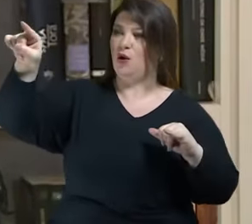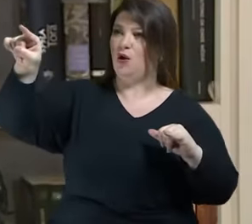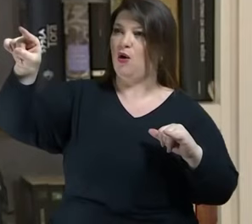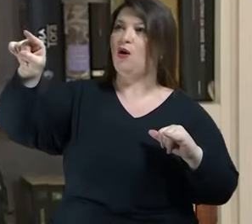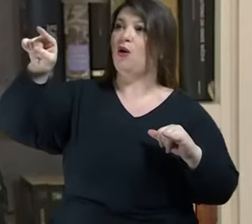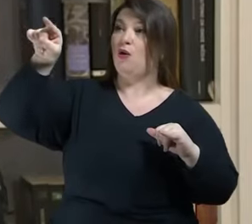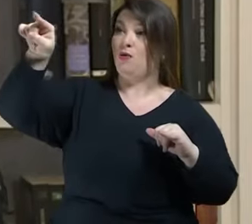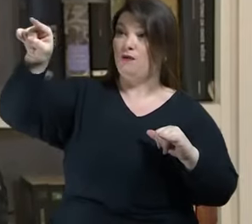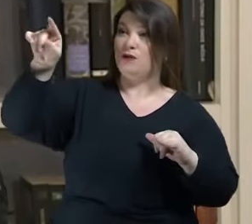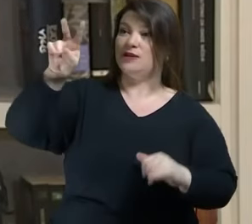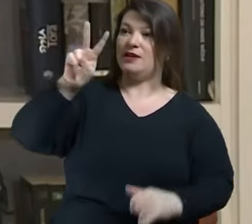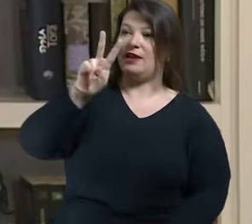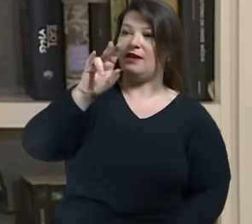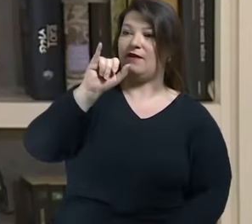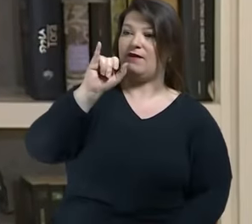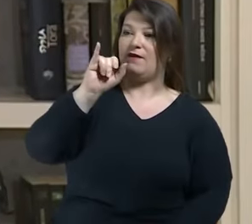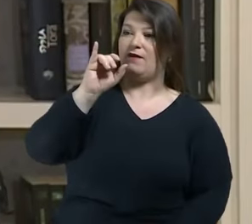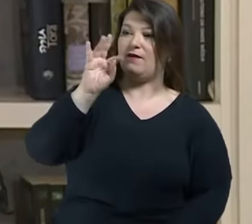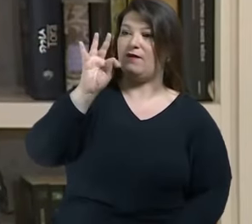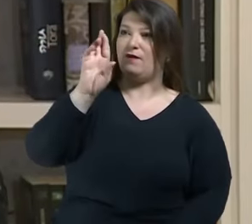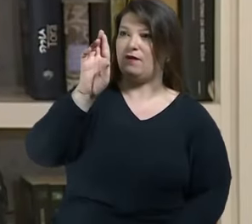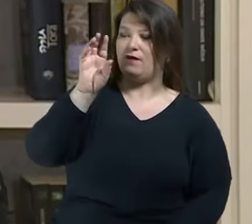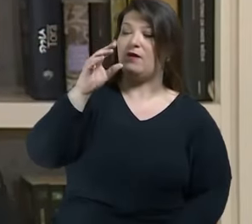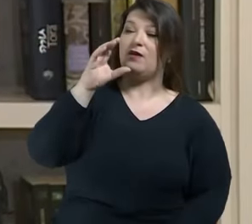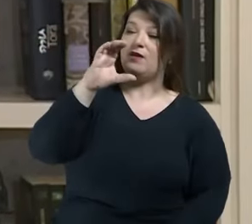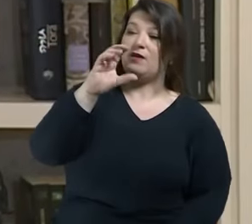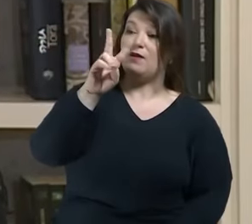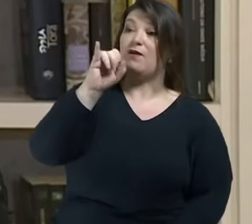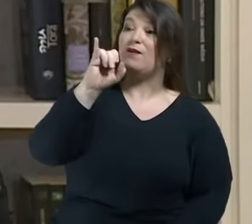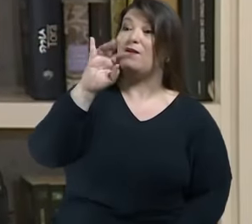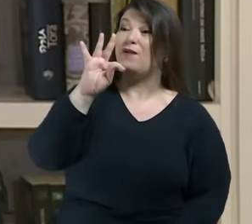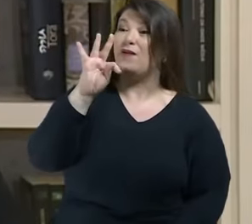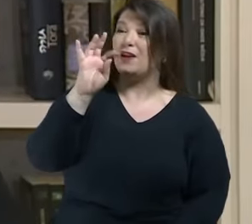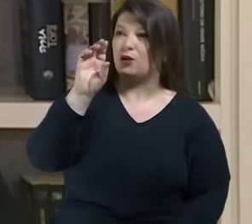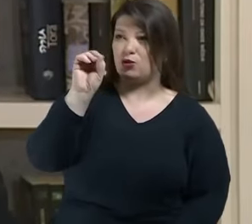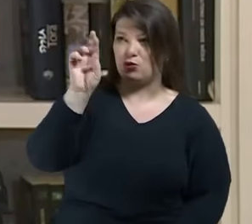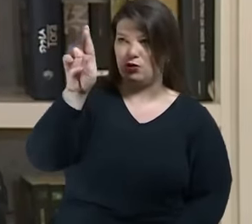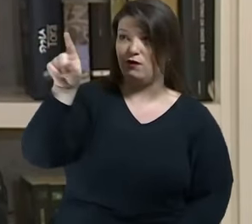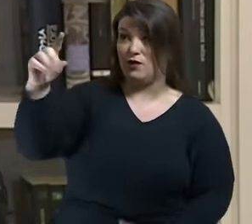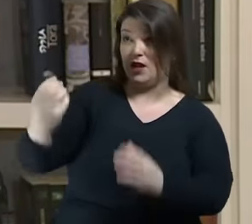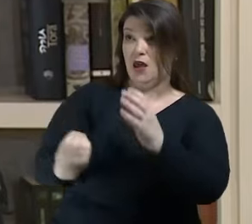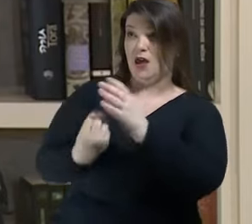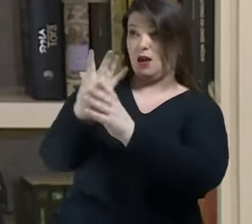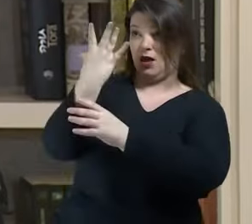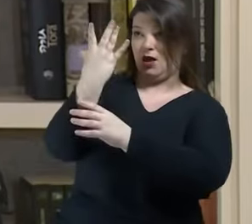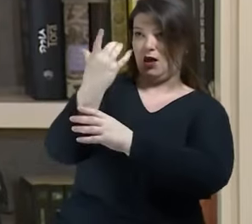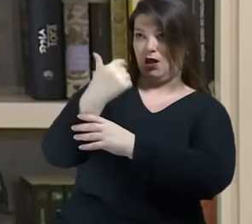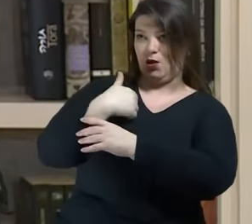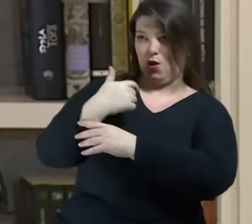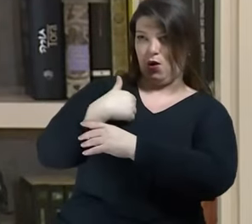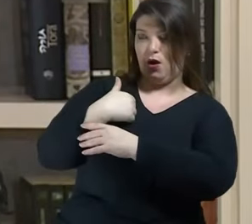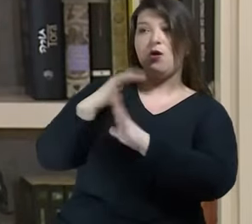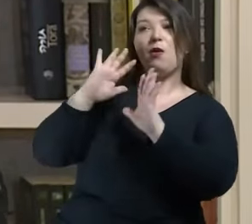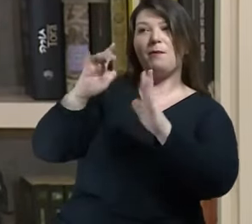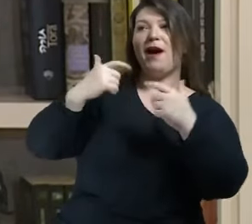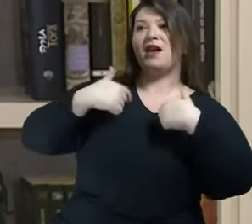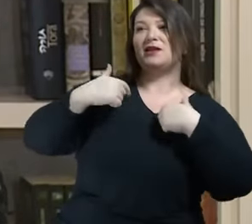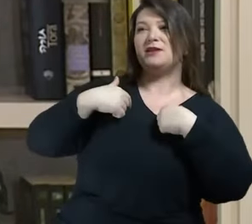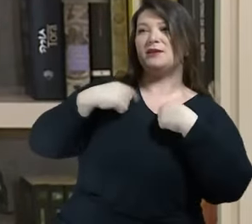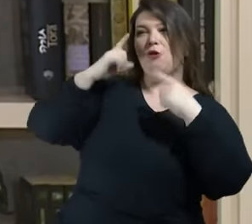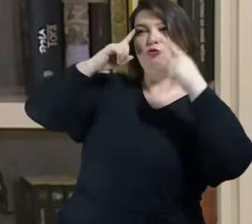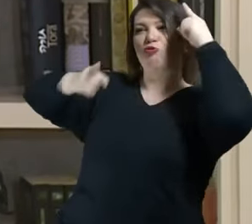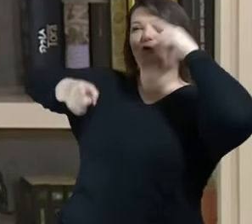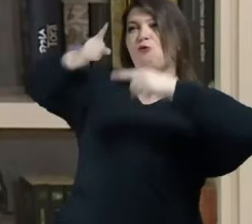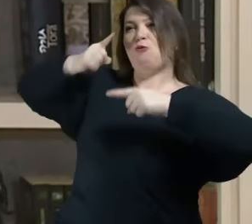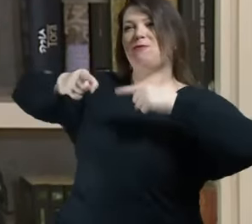mas eu sou seu senhor é interessante que isso parece sair do direto o diálogo do senhor e do escravo do Hegel sim você